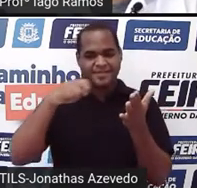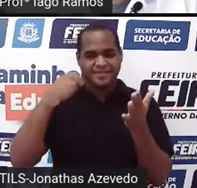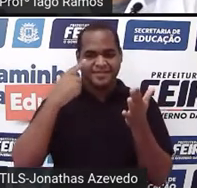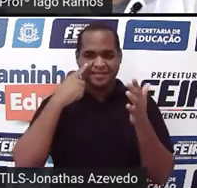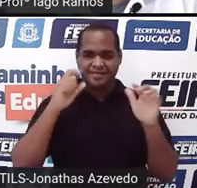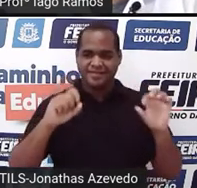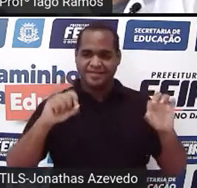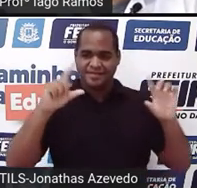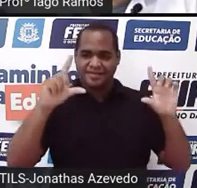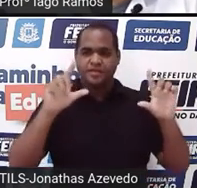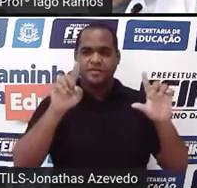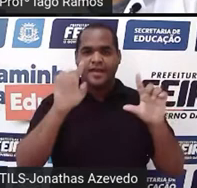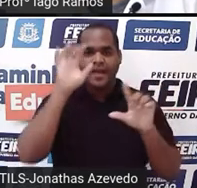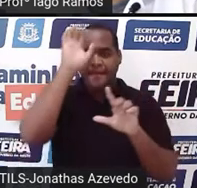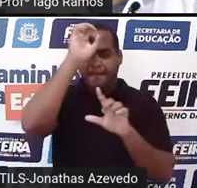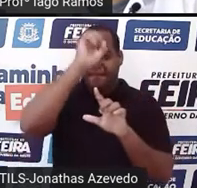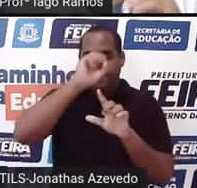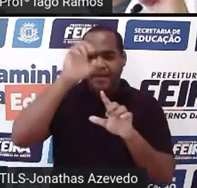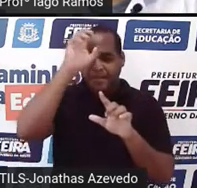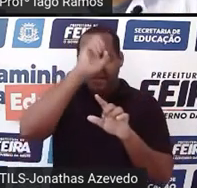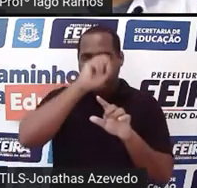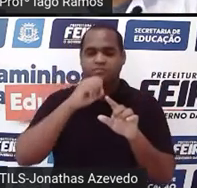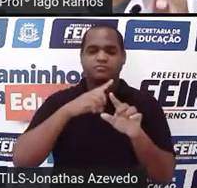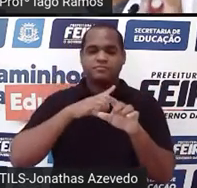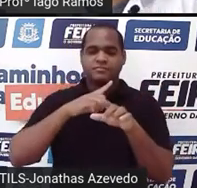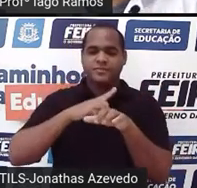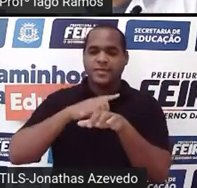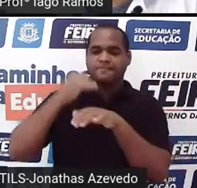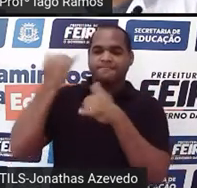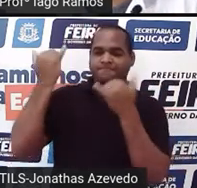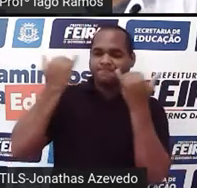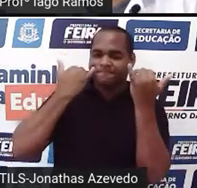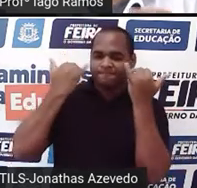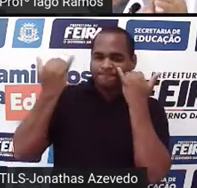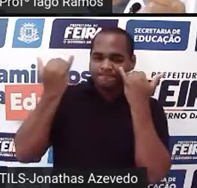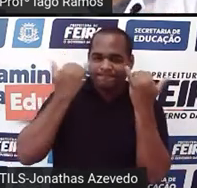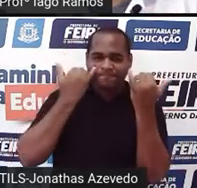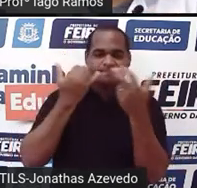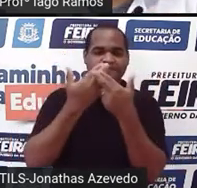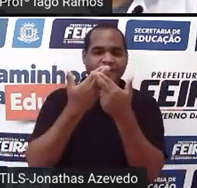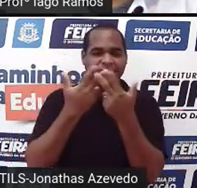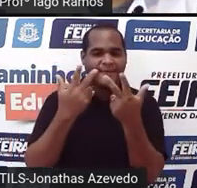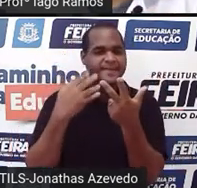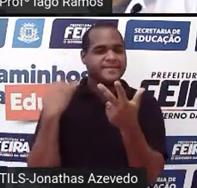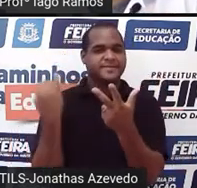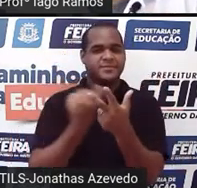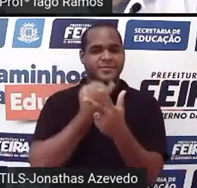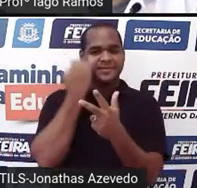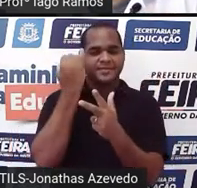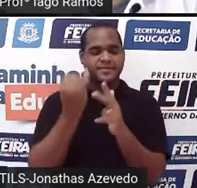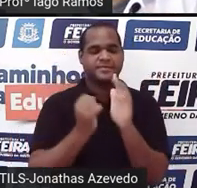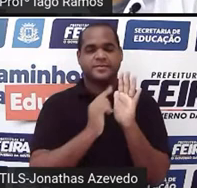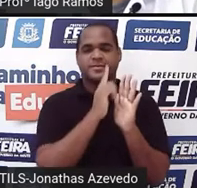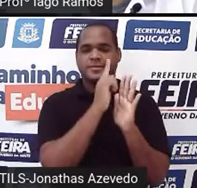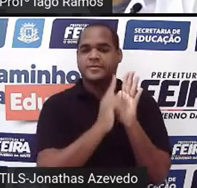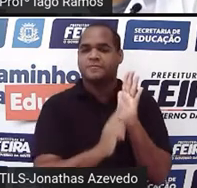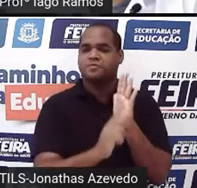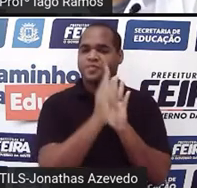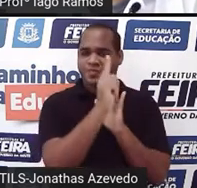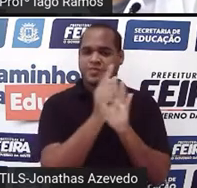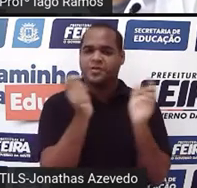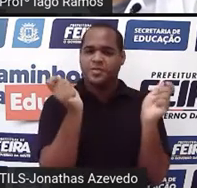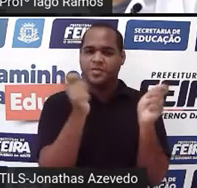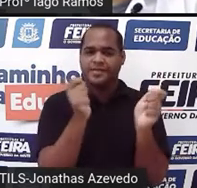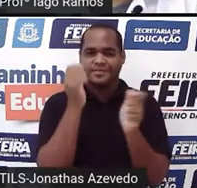a gente vai aprender a identificar informações importantes em um gráfico que auxiliam na